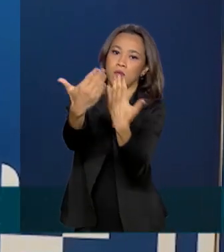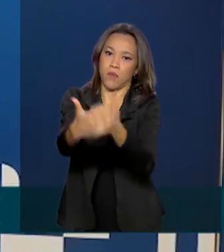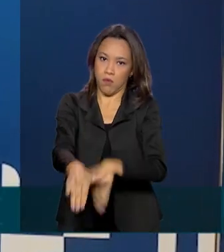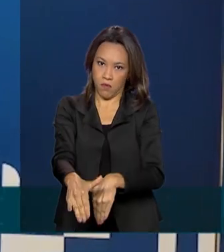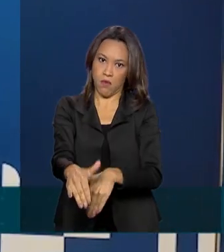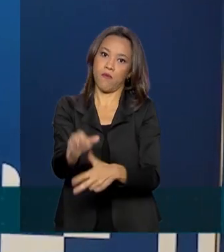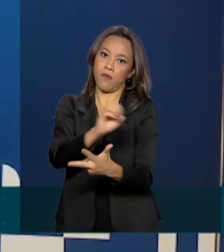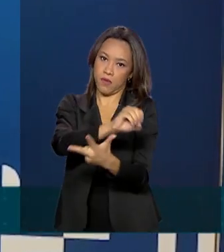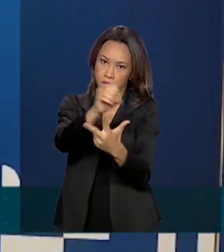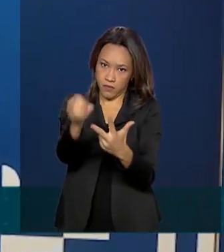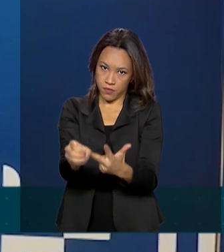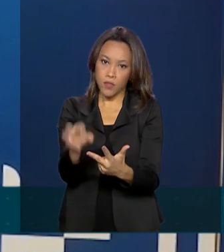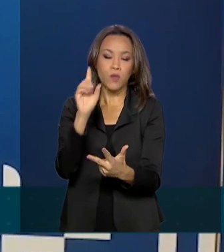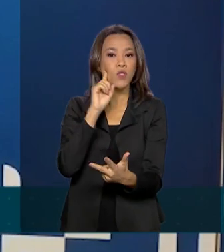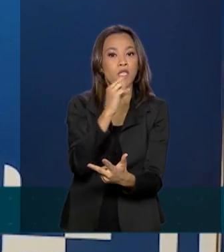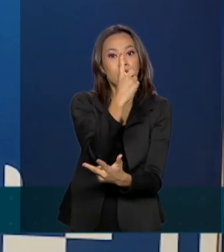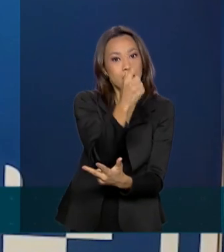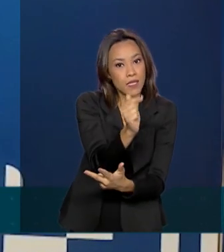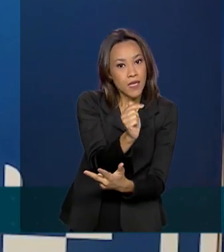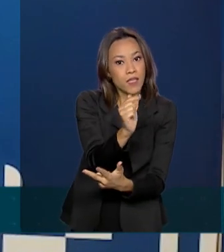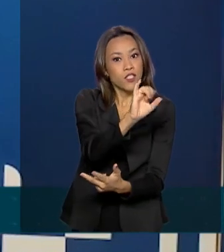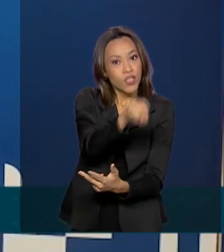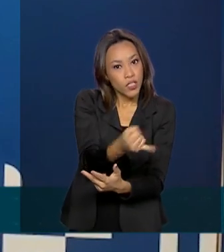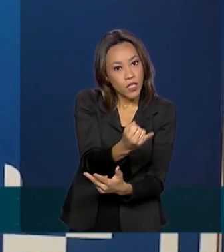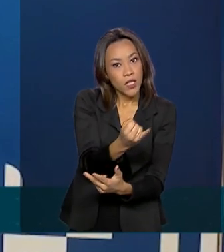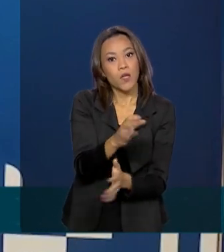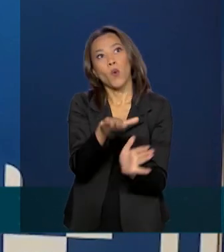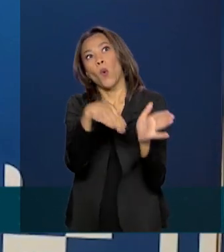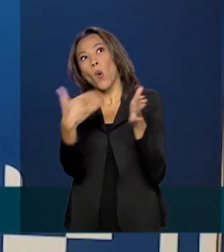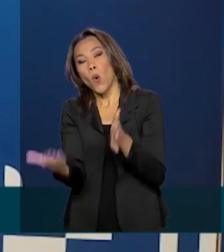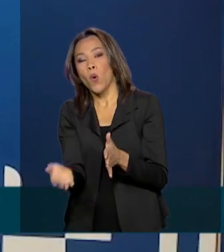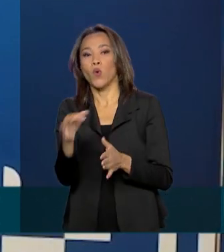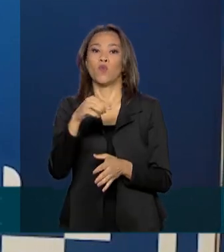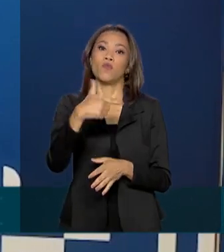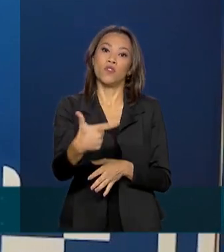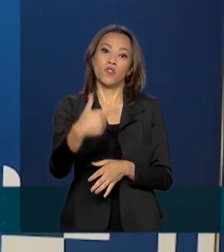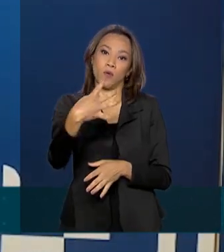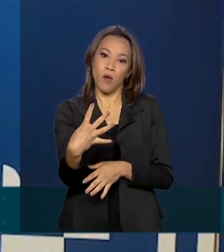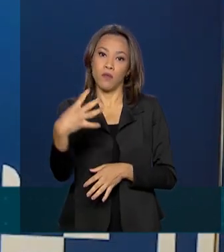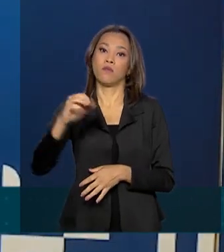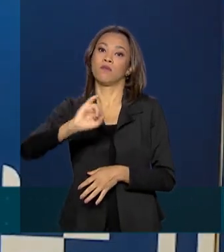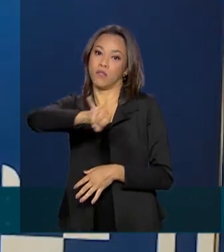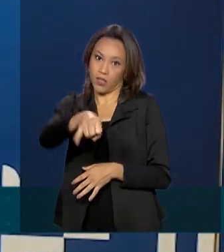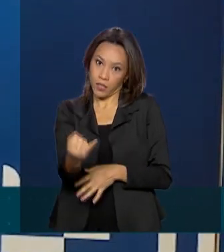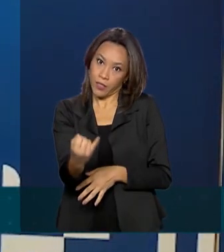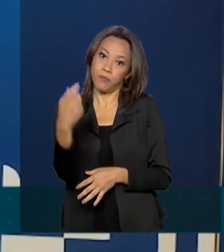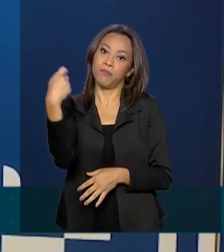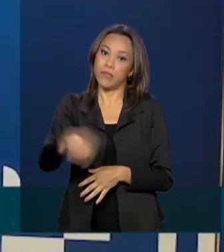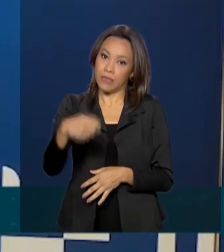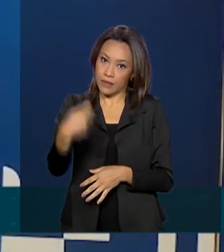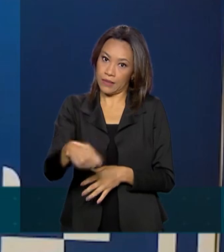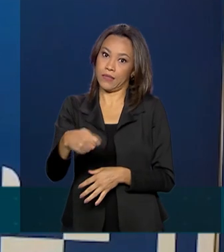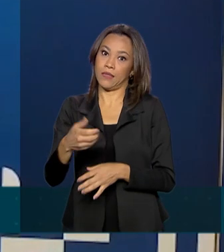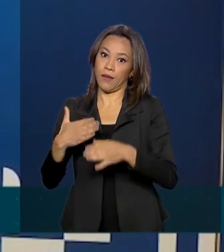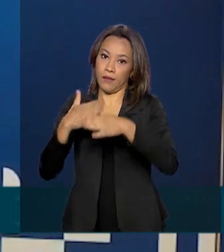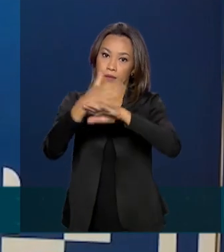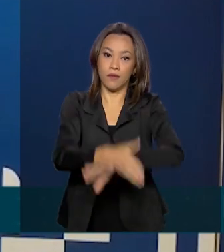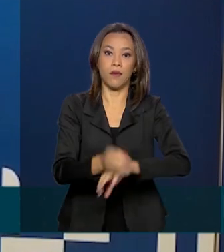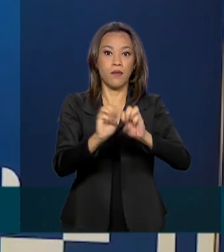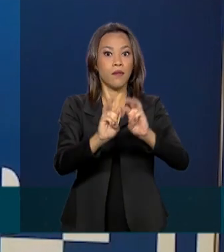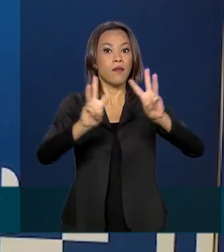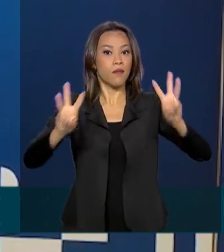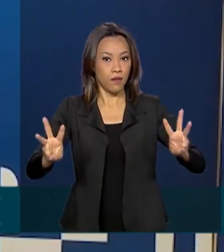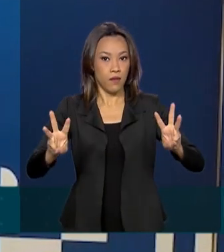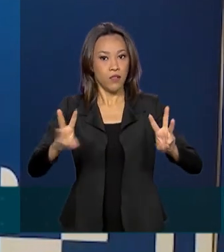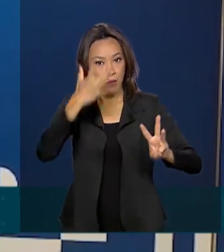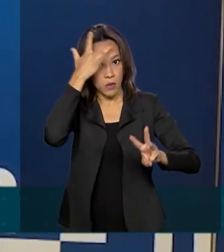ou seja, o dia anterior ao dia 17 de janeiro, ou o dia anterior ao dia 24 de janeiro, deverão acessar a página do participante